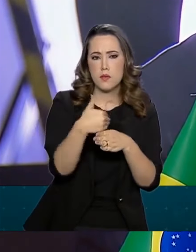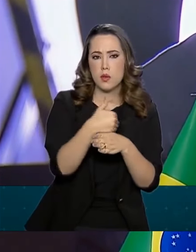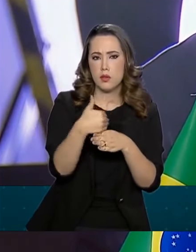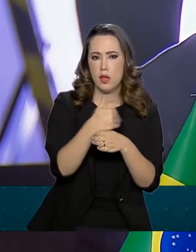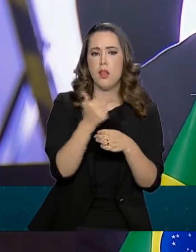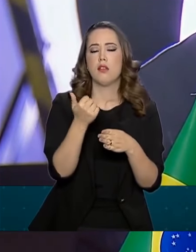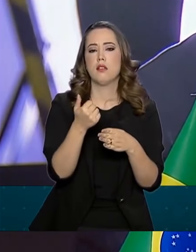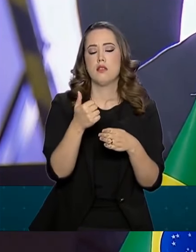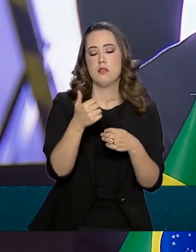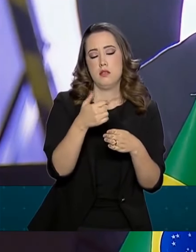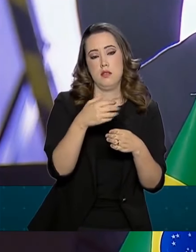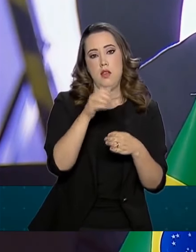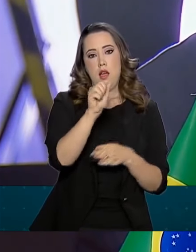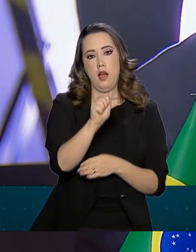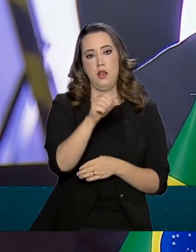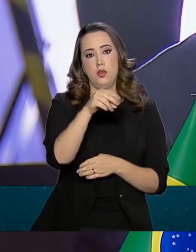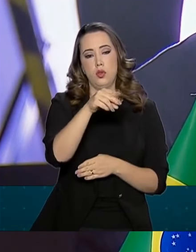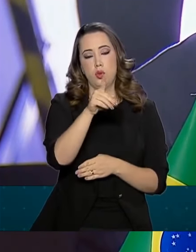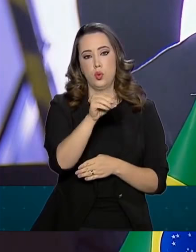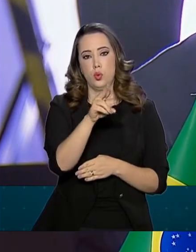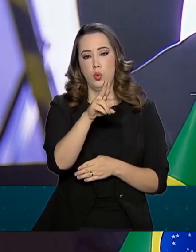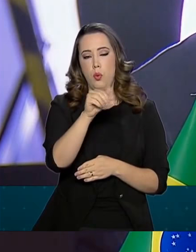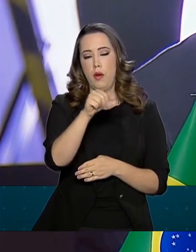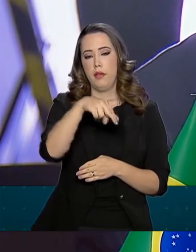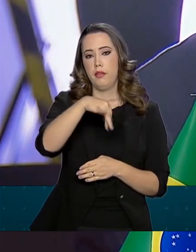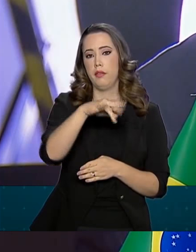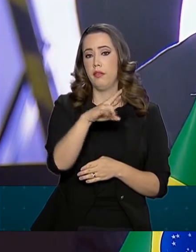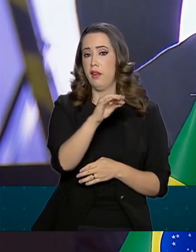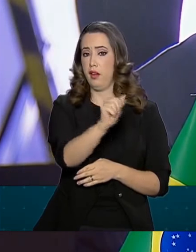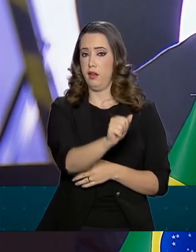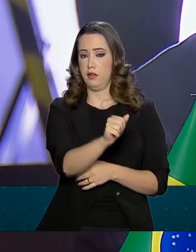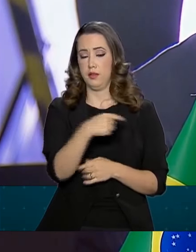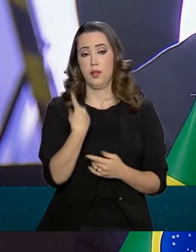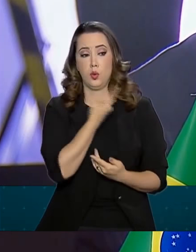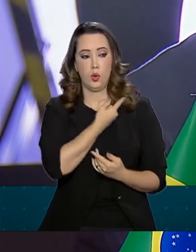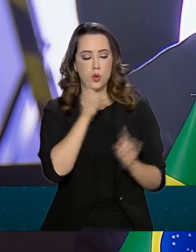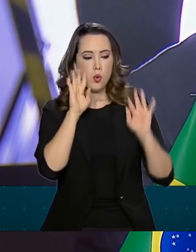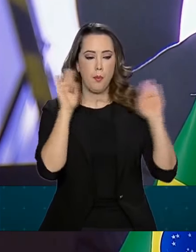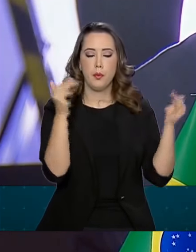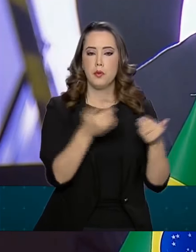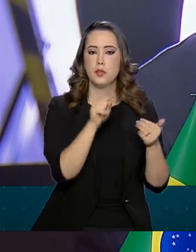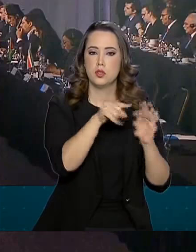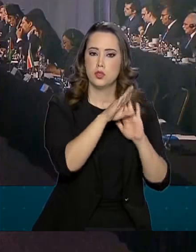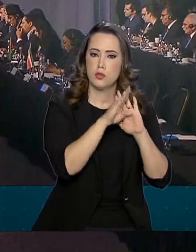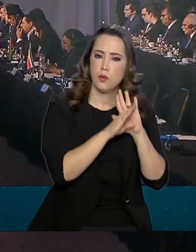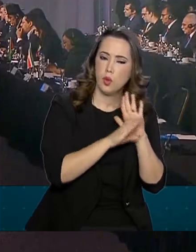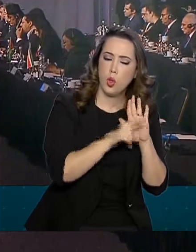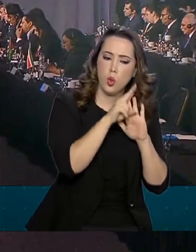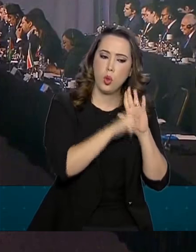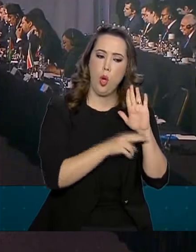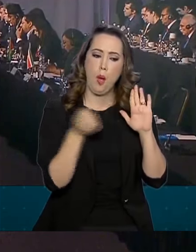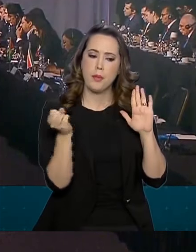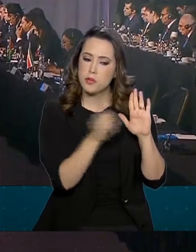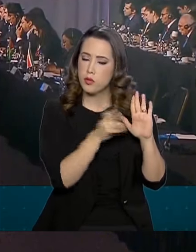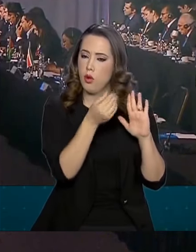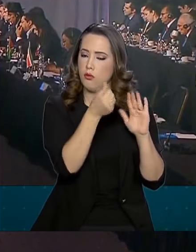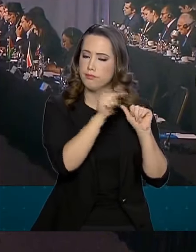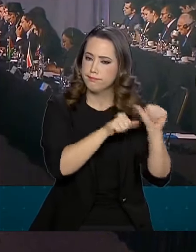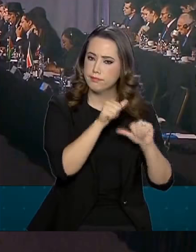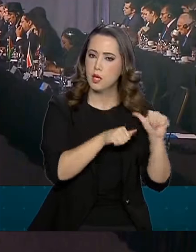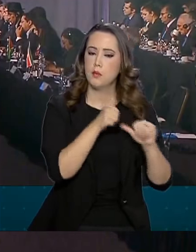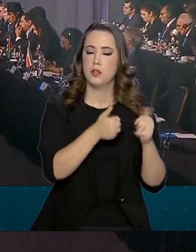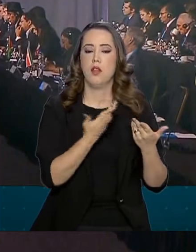acabada. Nosso enfoque recairá na modernização dos regulamentos sobre produção e comercialização de bens e serviços,